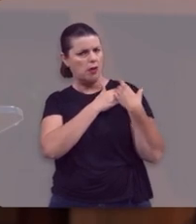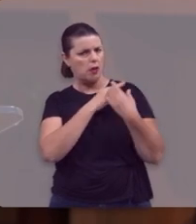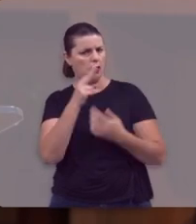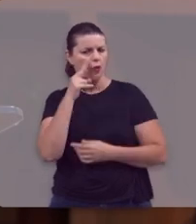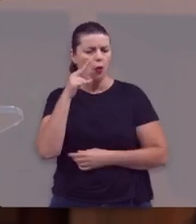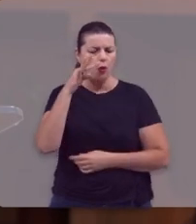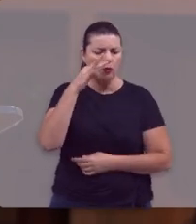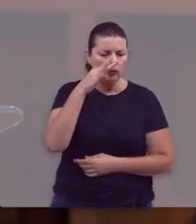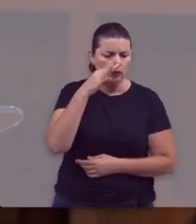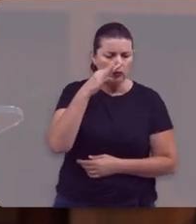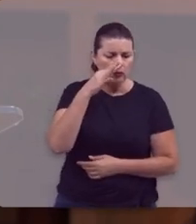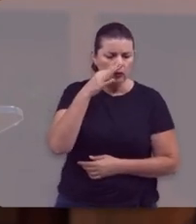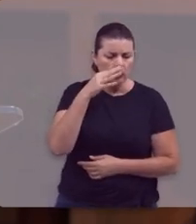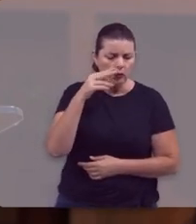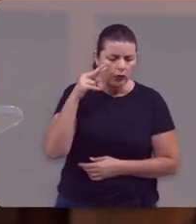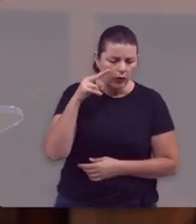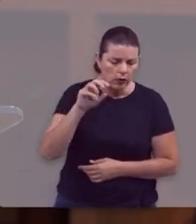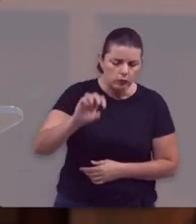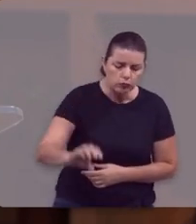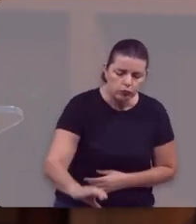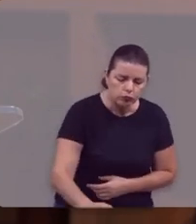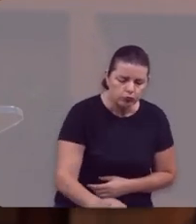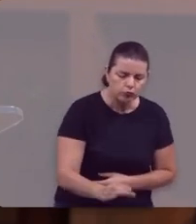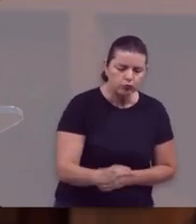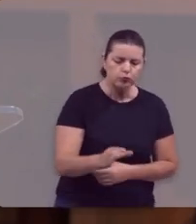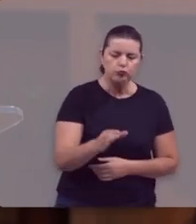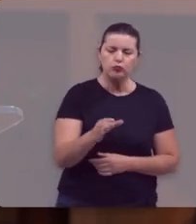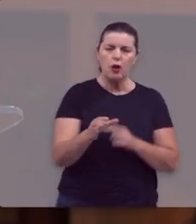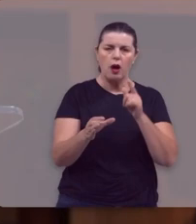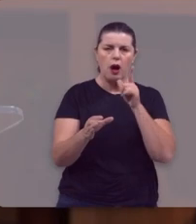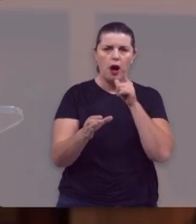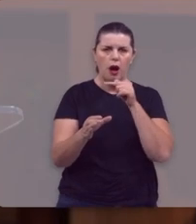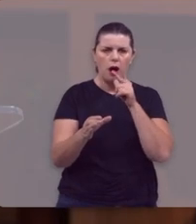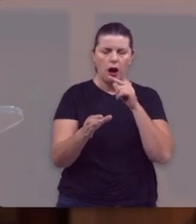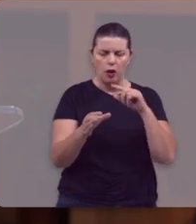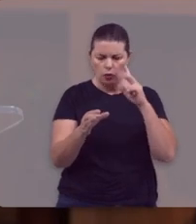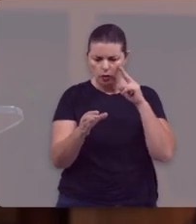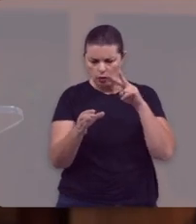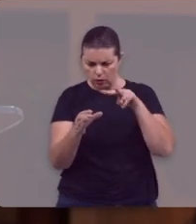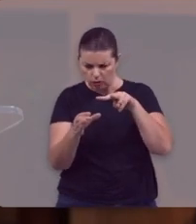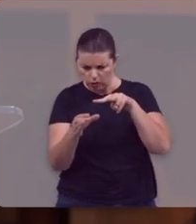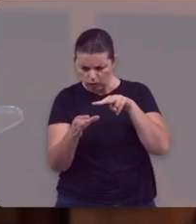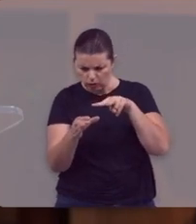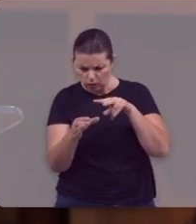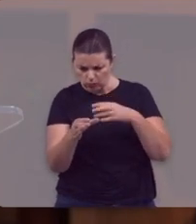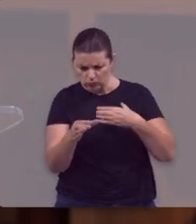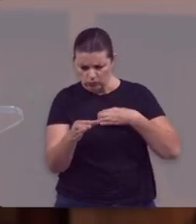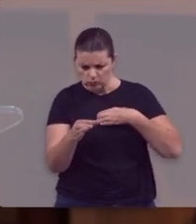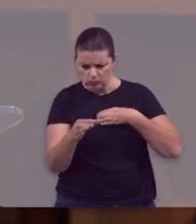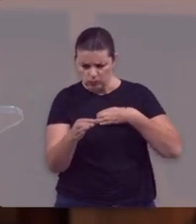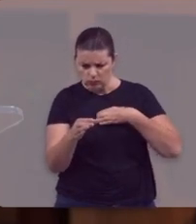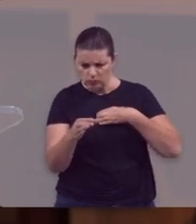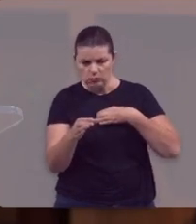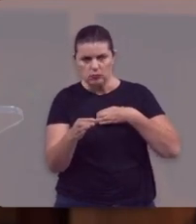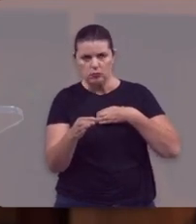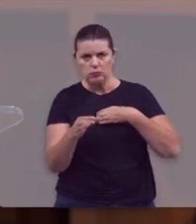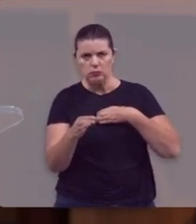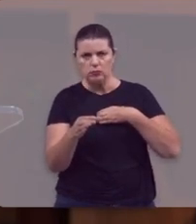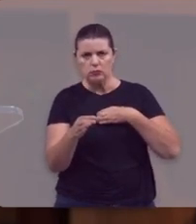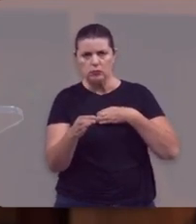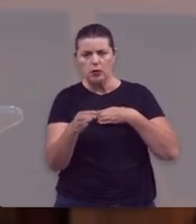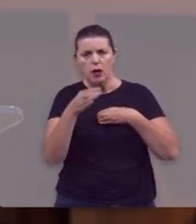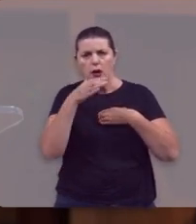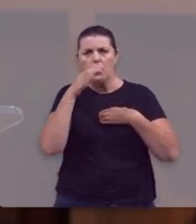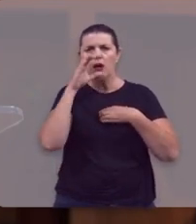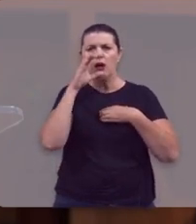mestre Sala, foi olhar e enfiar a cumbuca na água, quando ele olha, quando ele